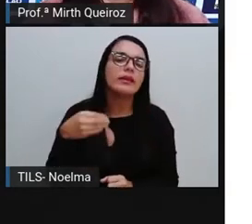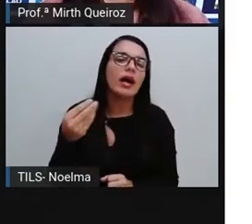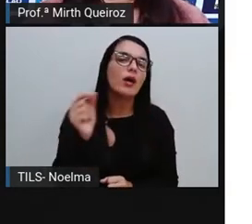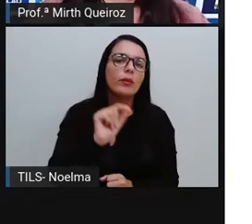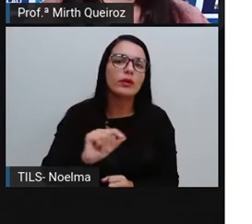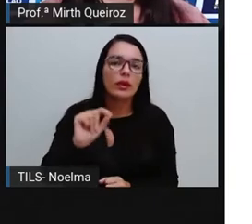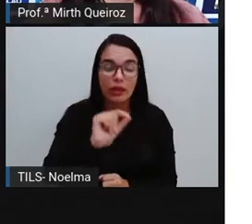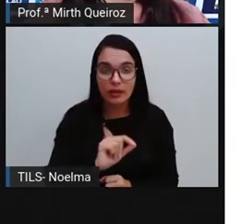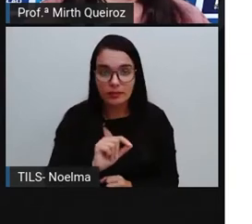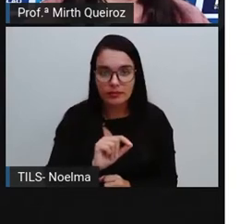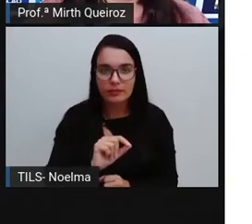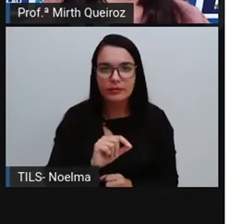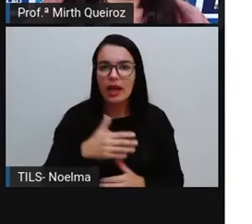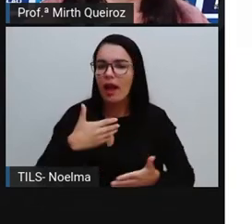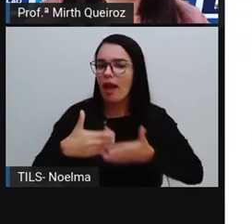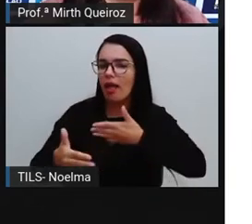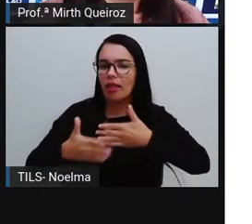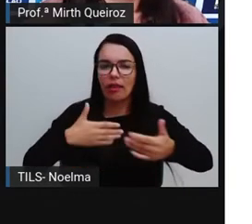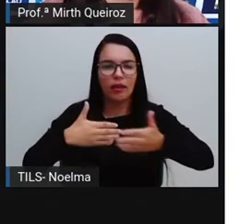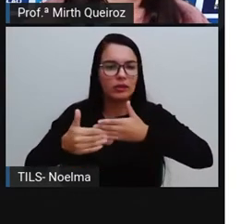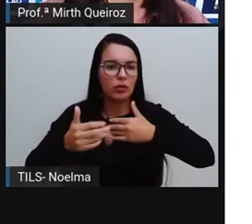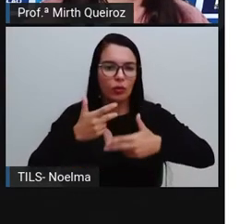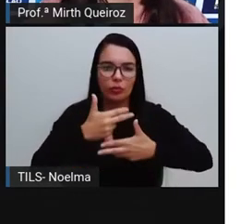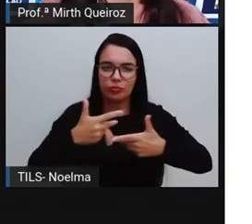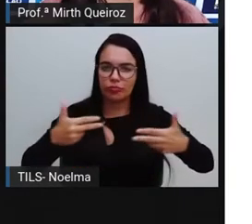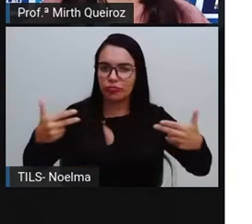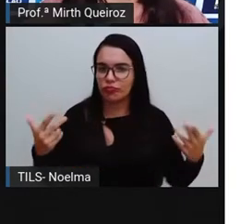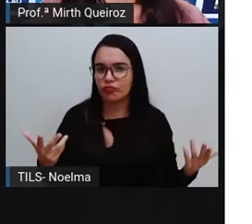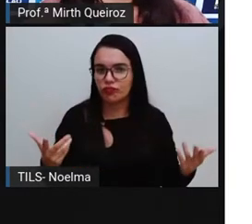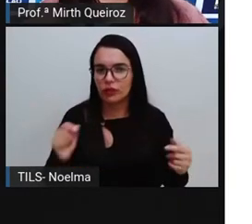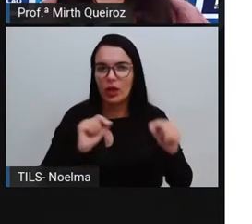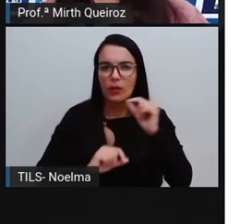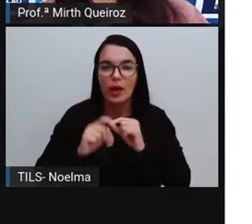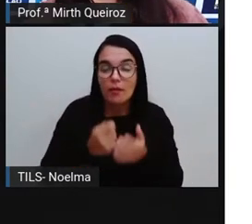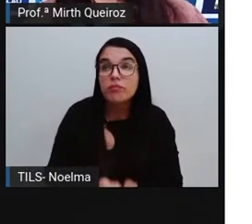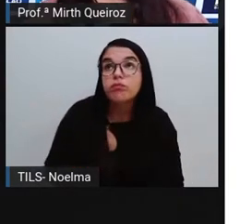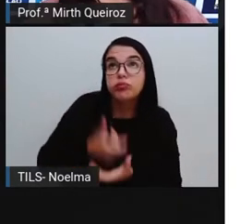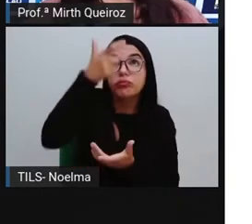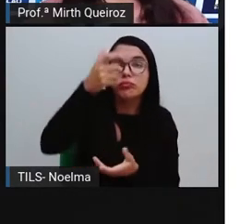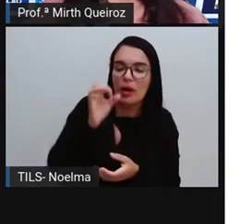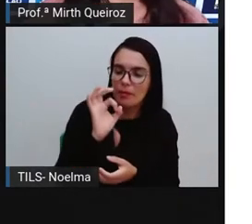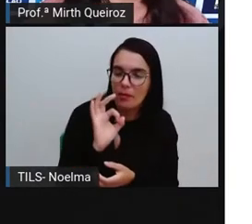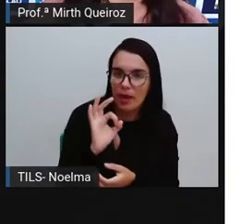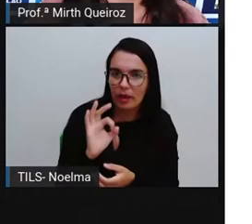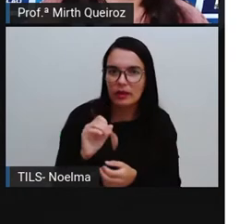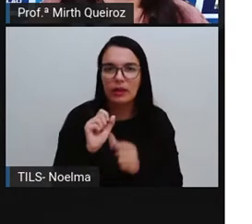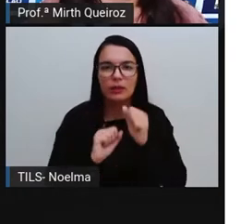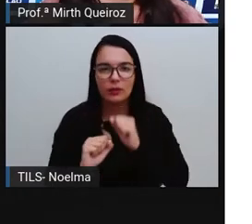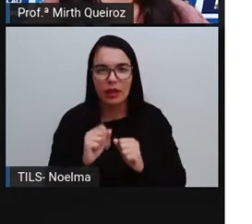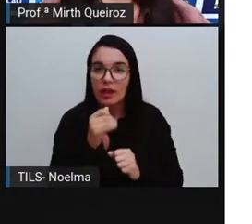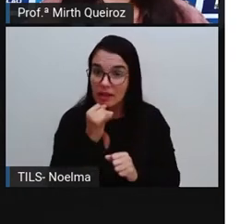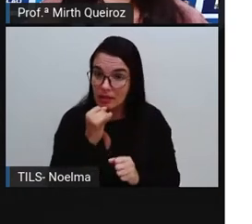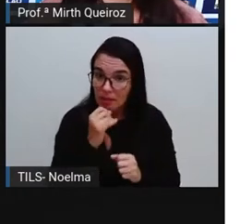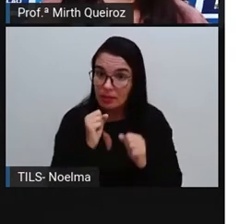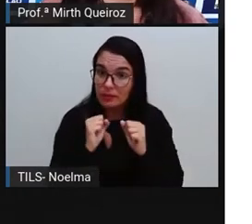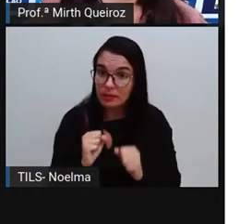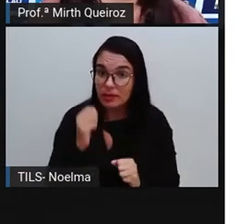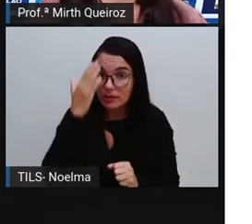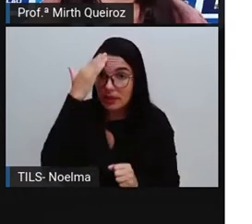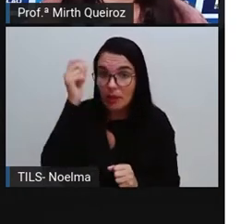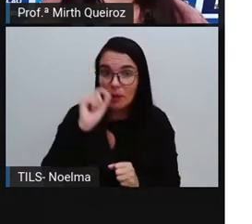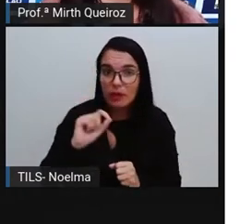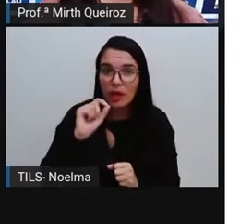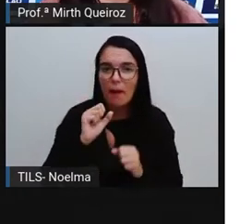de evento aleatório. O lançamento de uma moeda, como eu disse para vocês, é um bom exemplo. Nós sabemos que